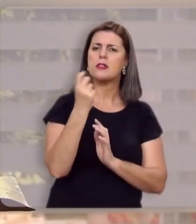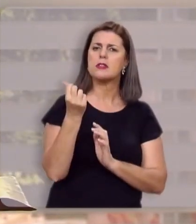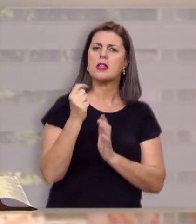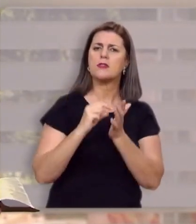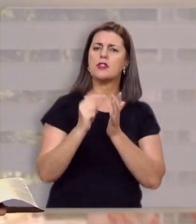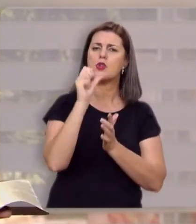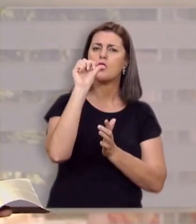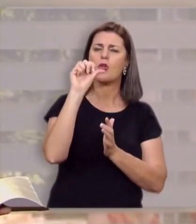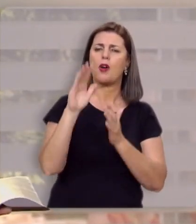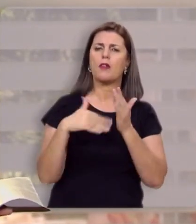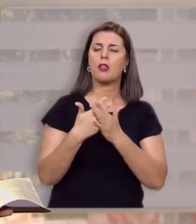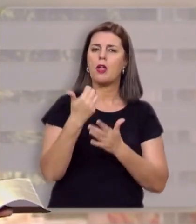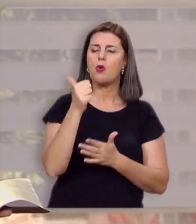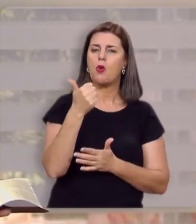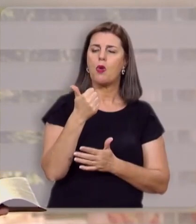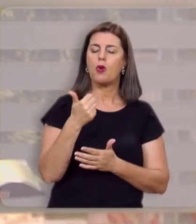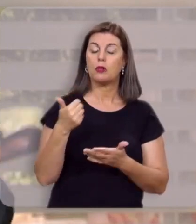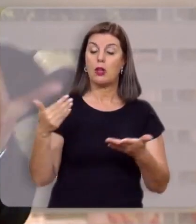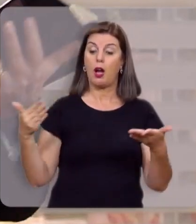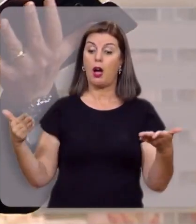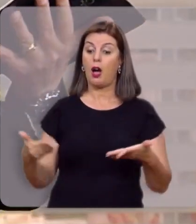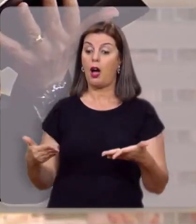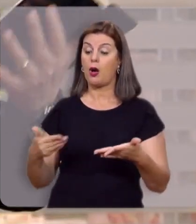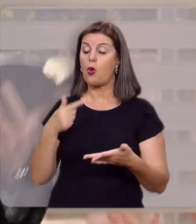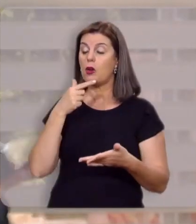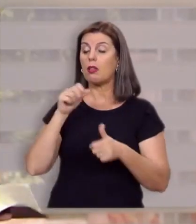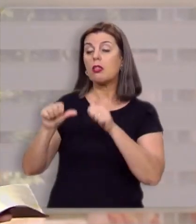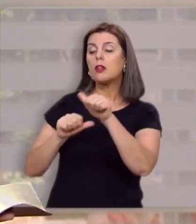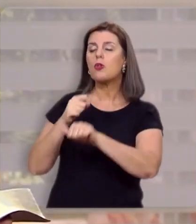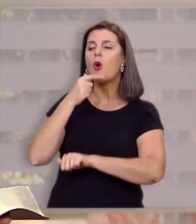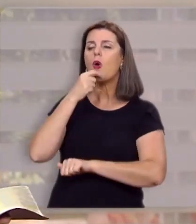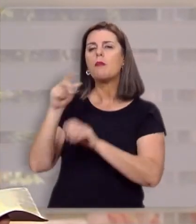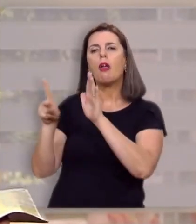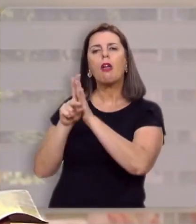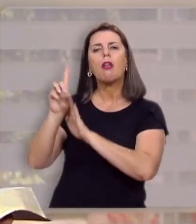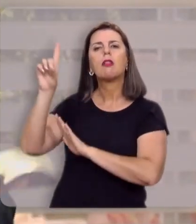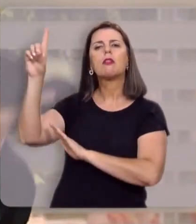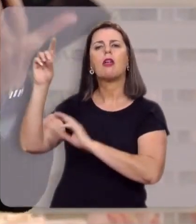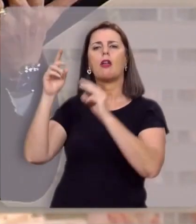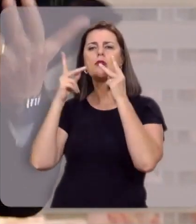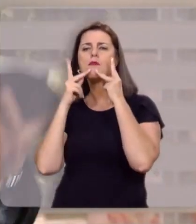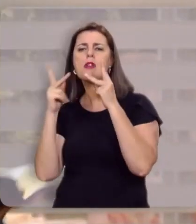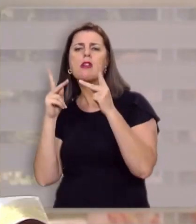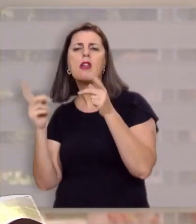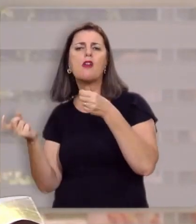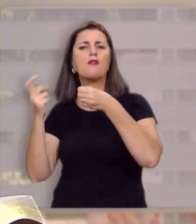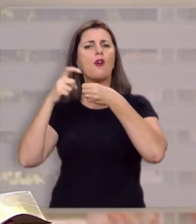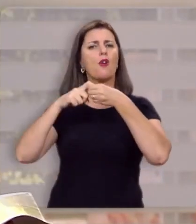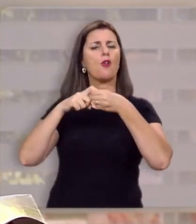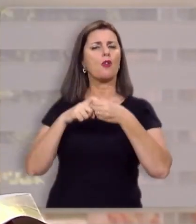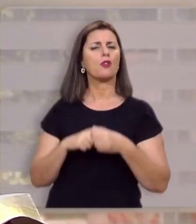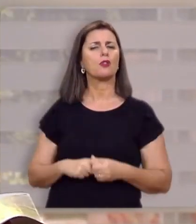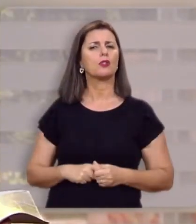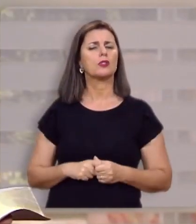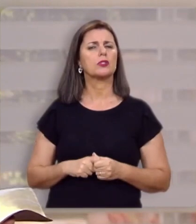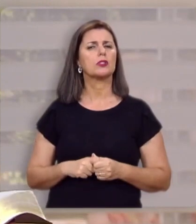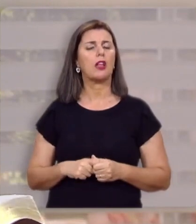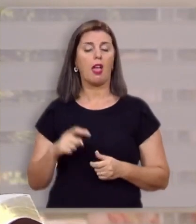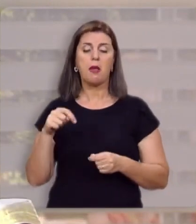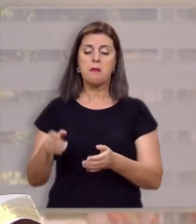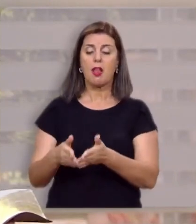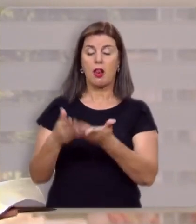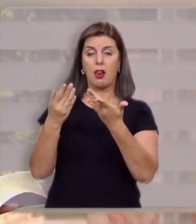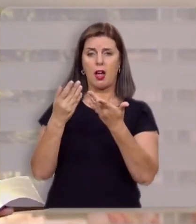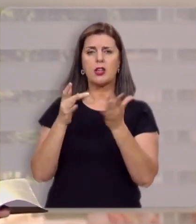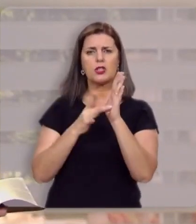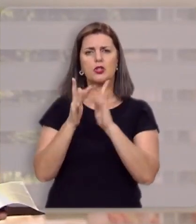9 a 11, agora é um homem de Deus, um mensageiro da reconciliação, esse